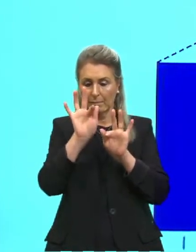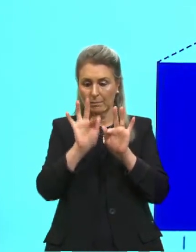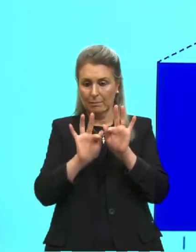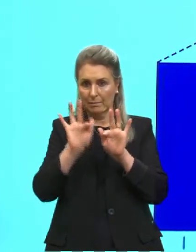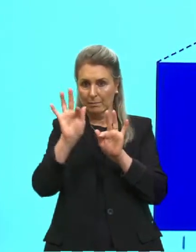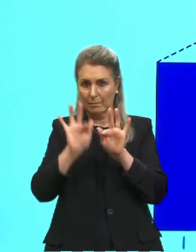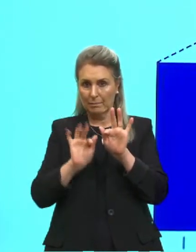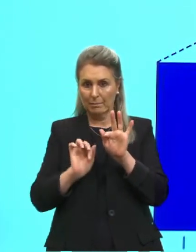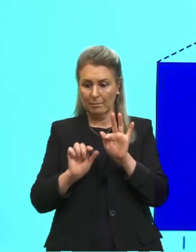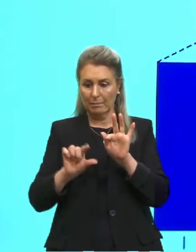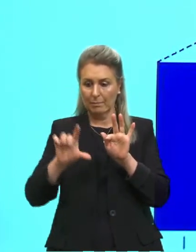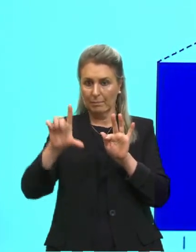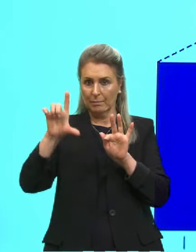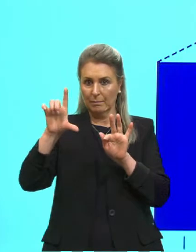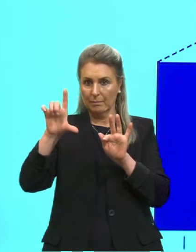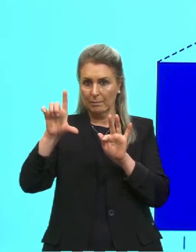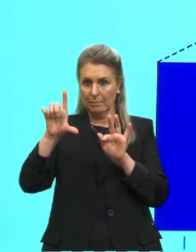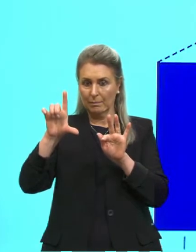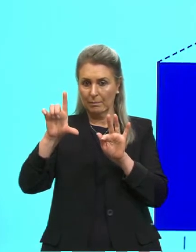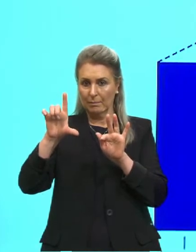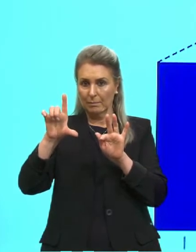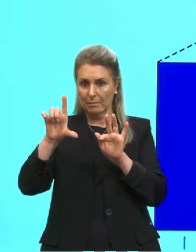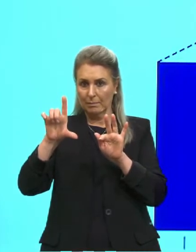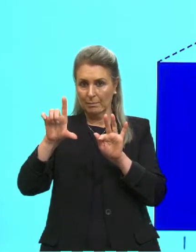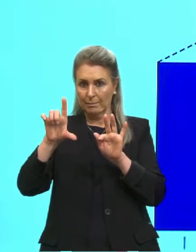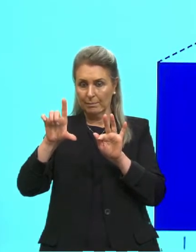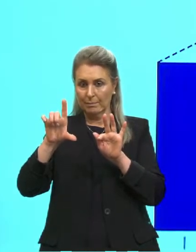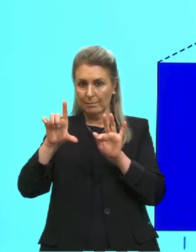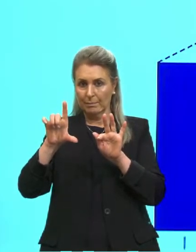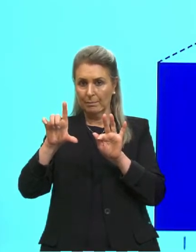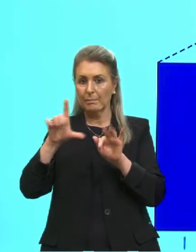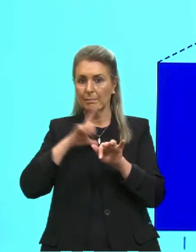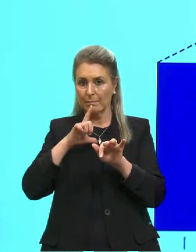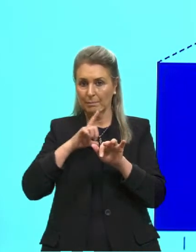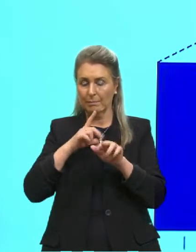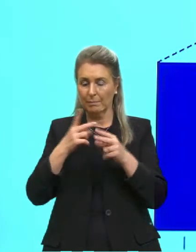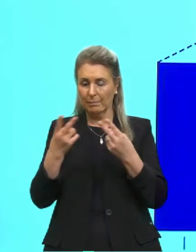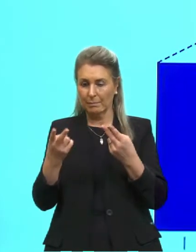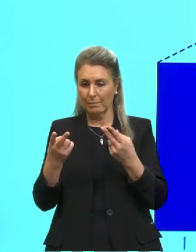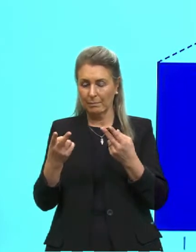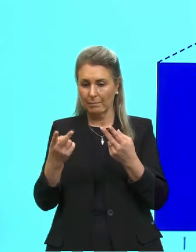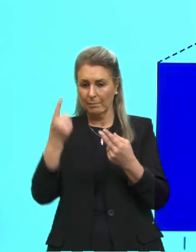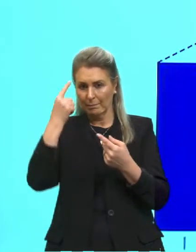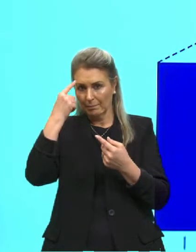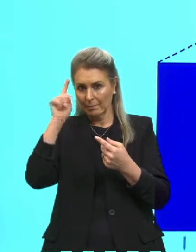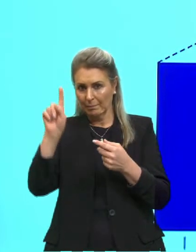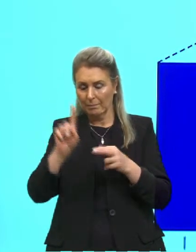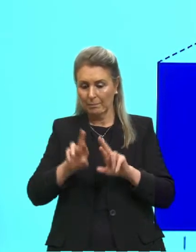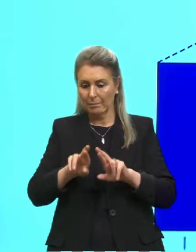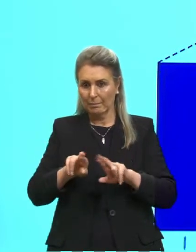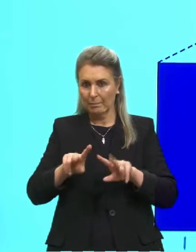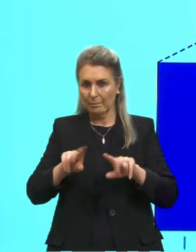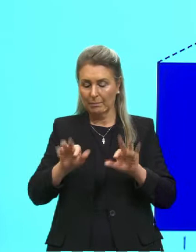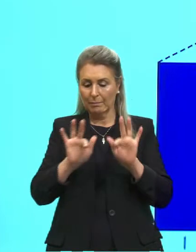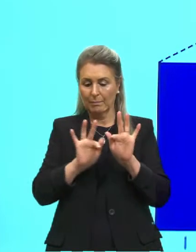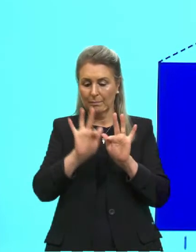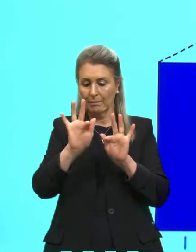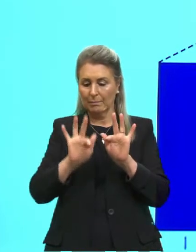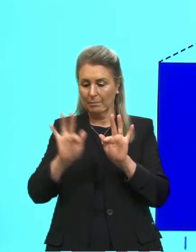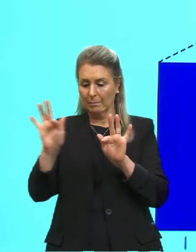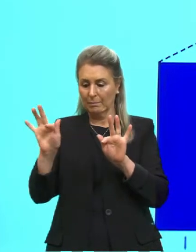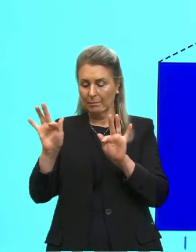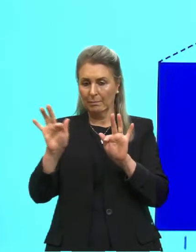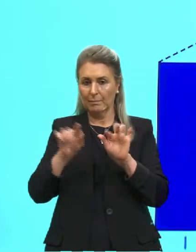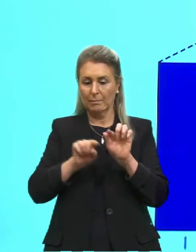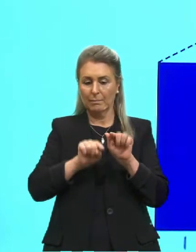é alta. Certo? Então, a gente já tem essa noção de diferença de frequência e comprimento de onda.